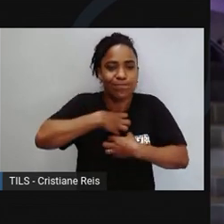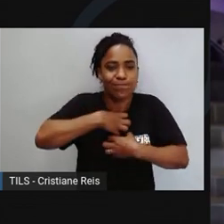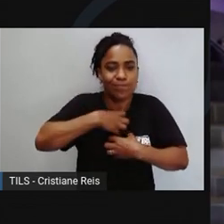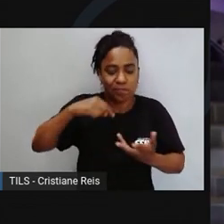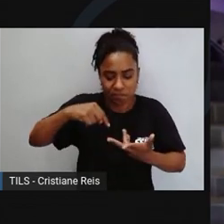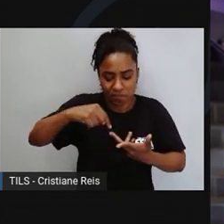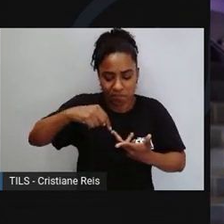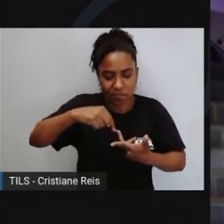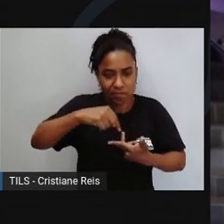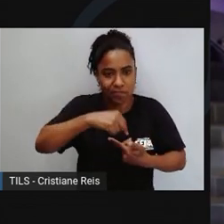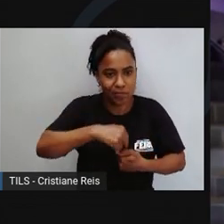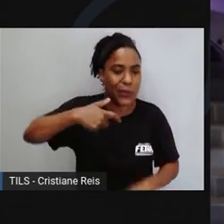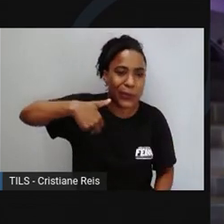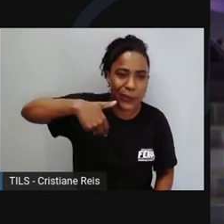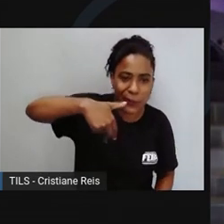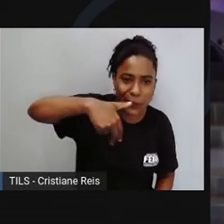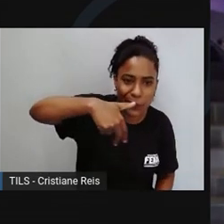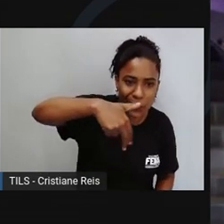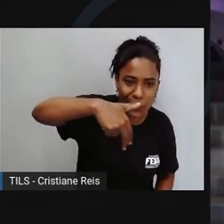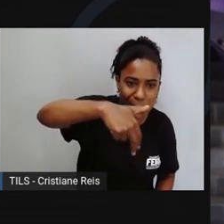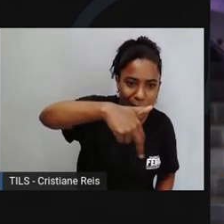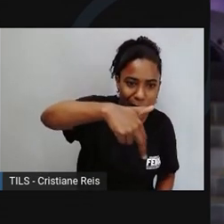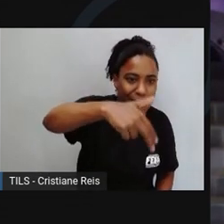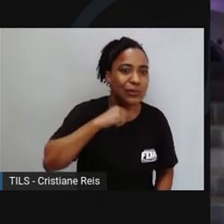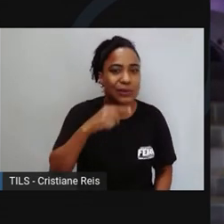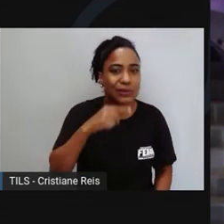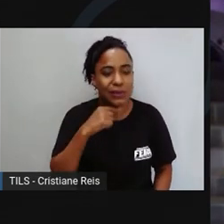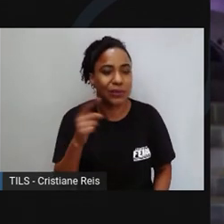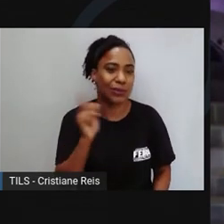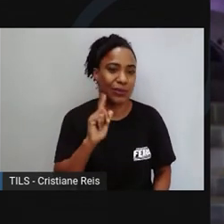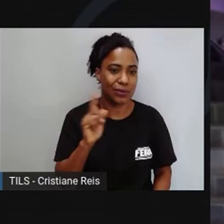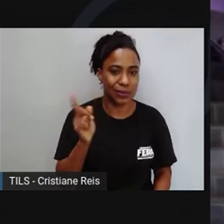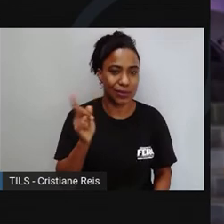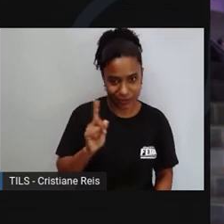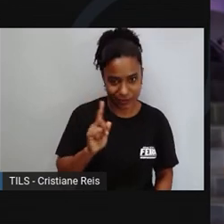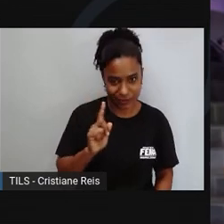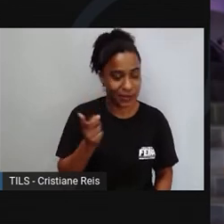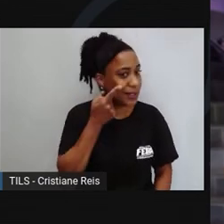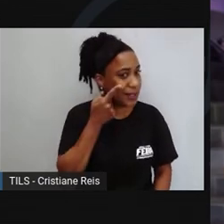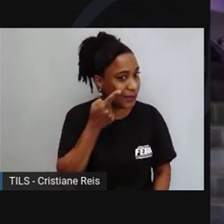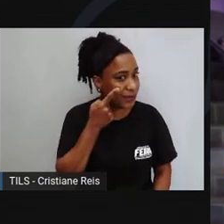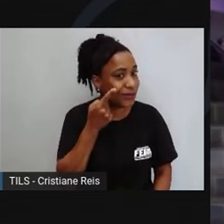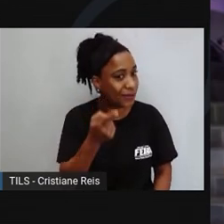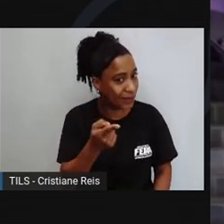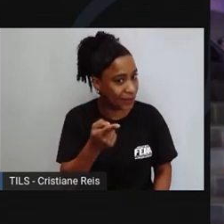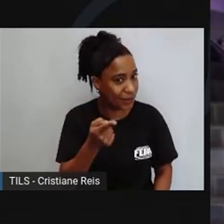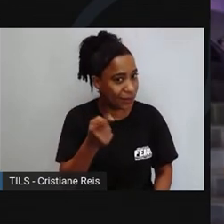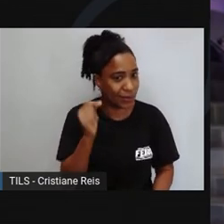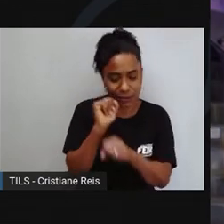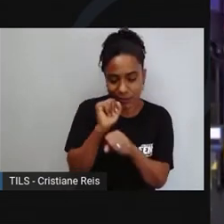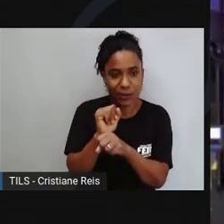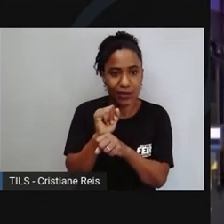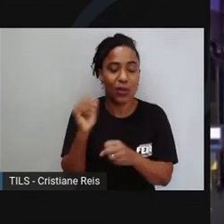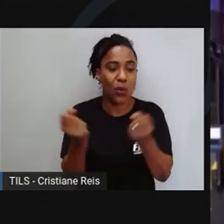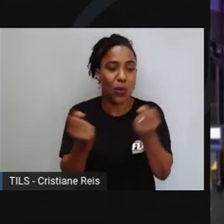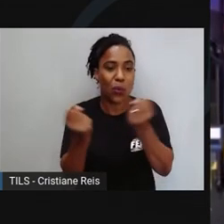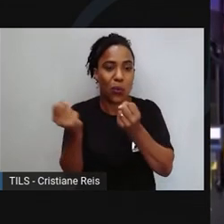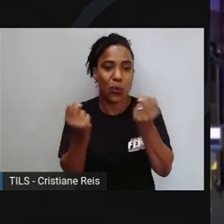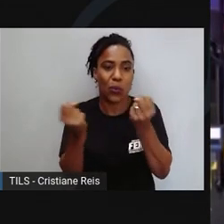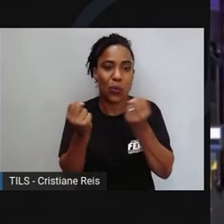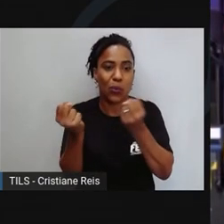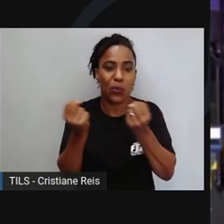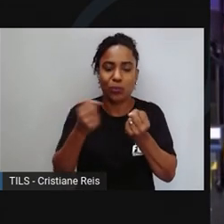caminhar até a base. Dessa forma, o recurso vai ser planejado, ou ele já pode estar lá te esperando, ou ele já pode subir para te encontrar, ou, se